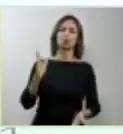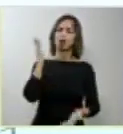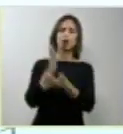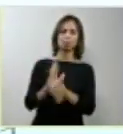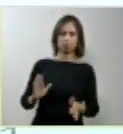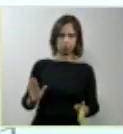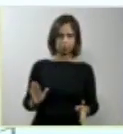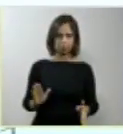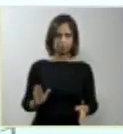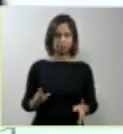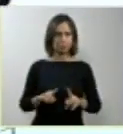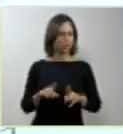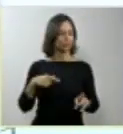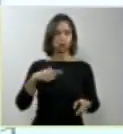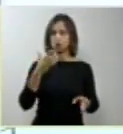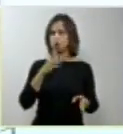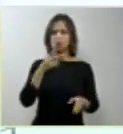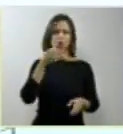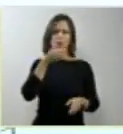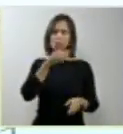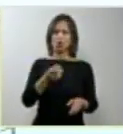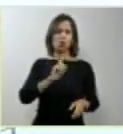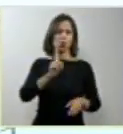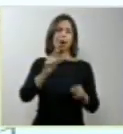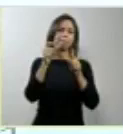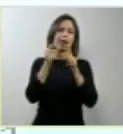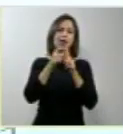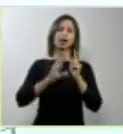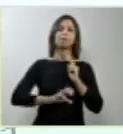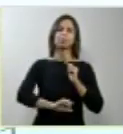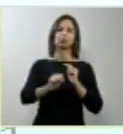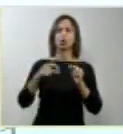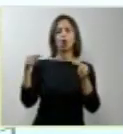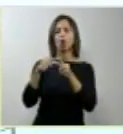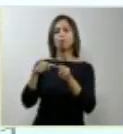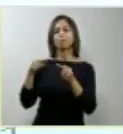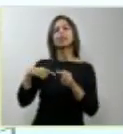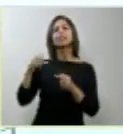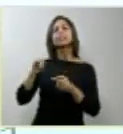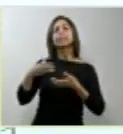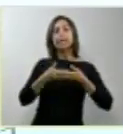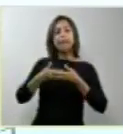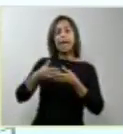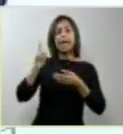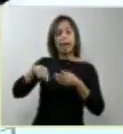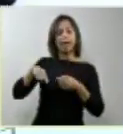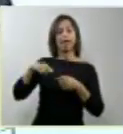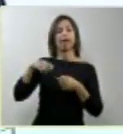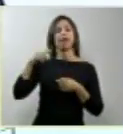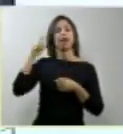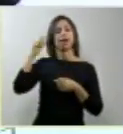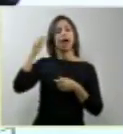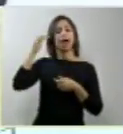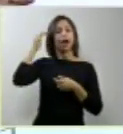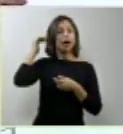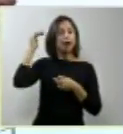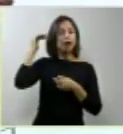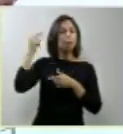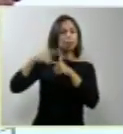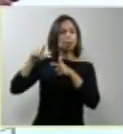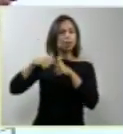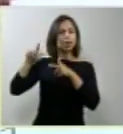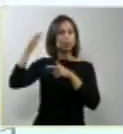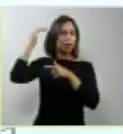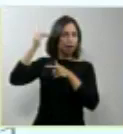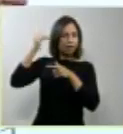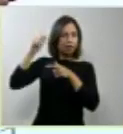de aborto a interrupção do feto anencefalo. Nunca. Eu sempre usei o termo interrupção de gestação.